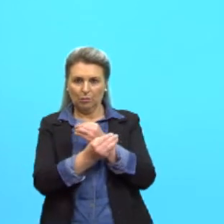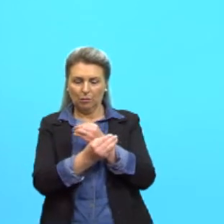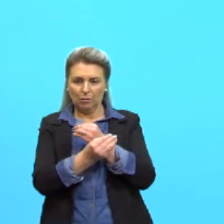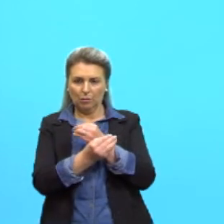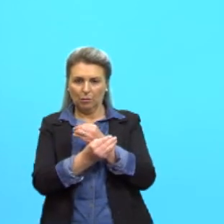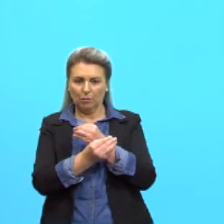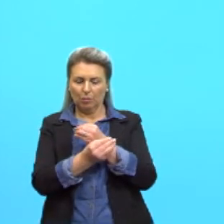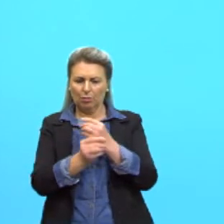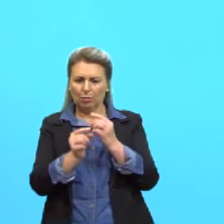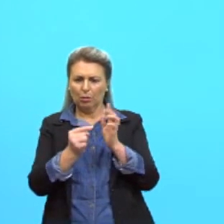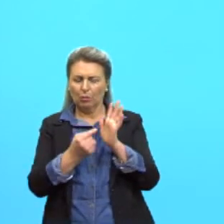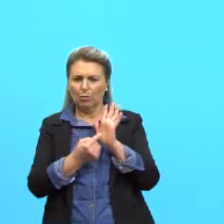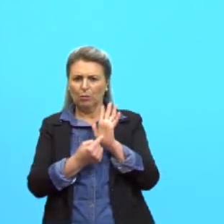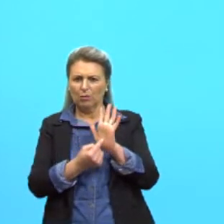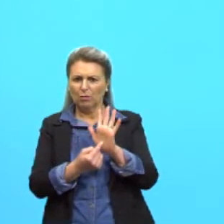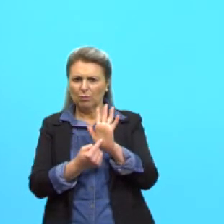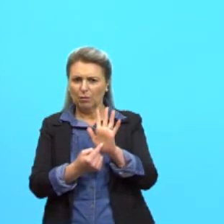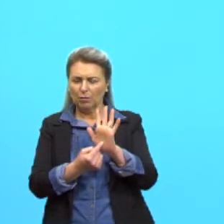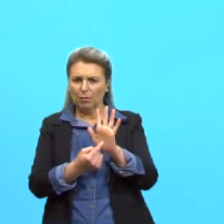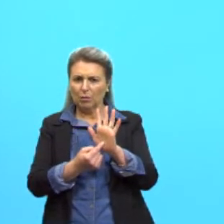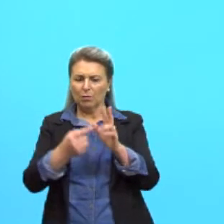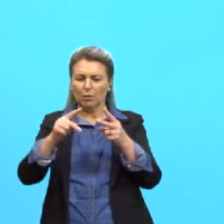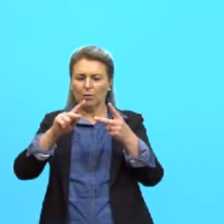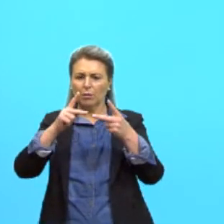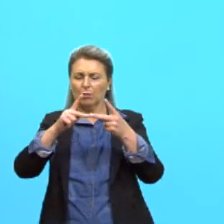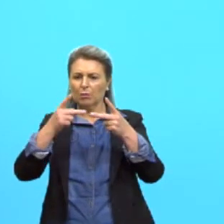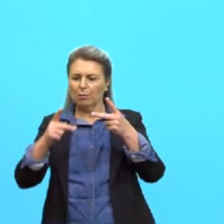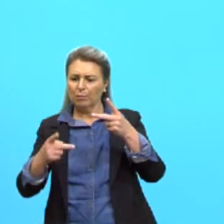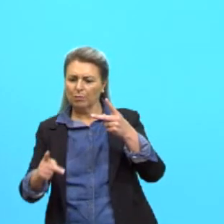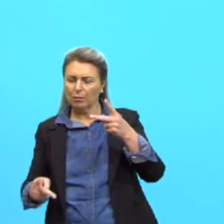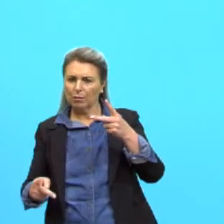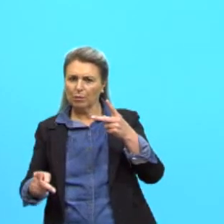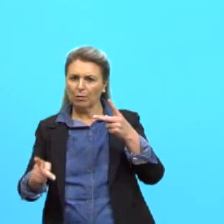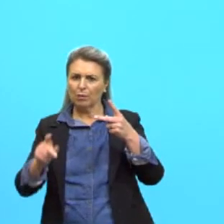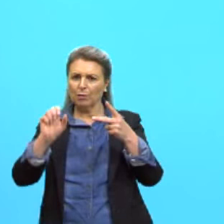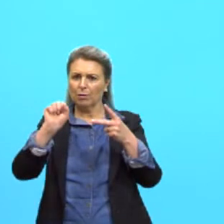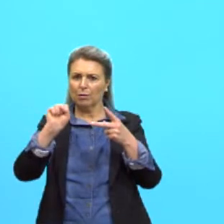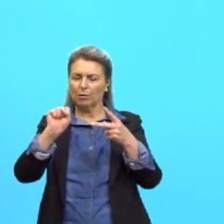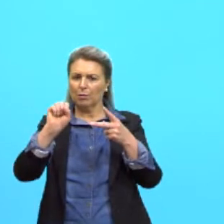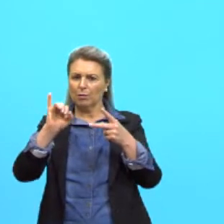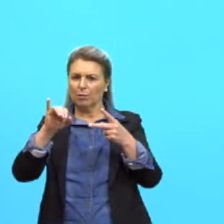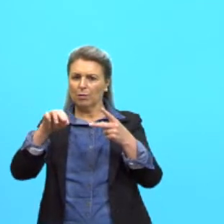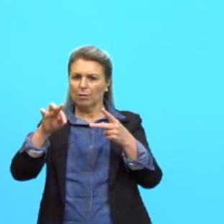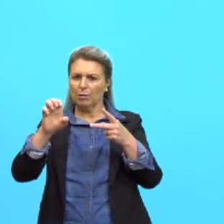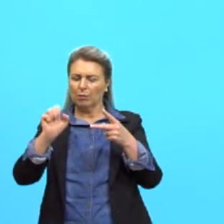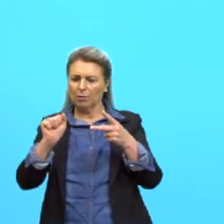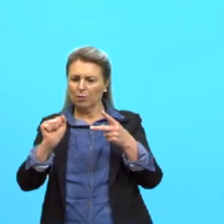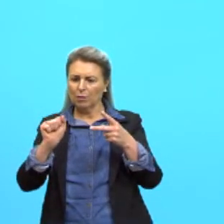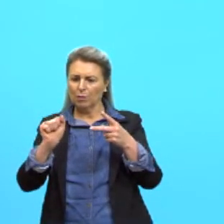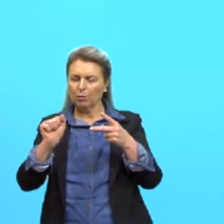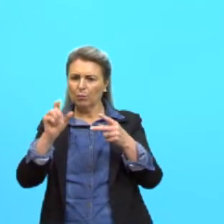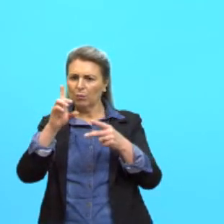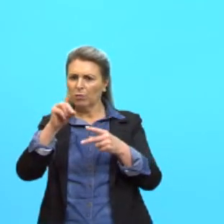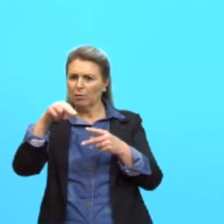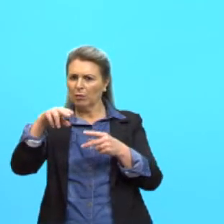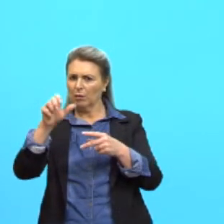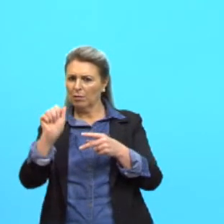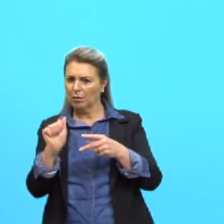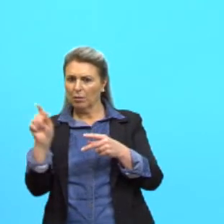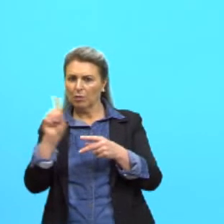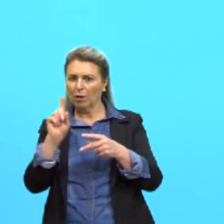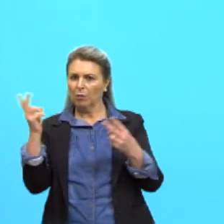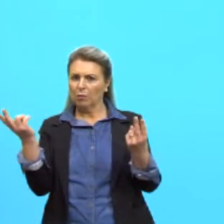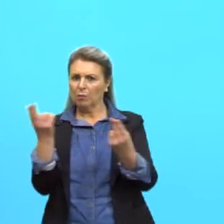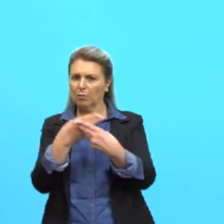expressão de proteínas sintetizadas a partir do DNA não hibridizado. Letra